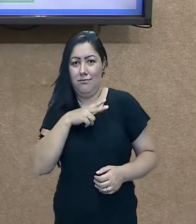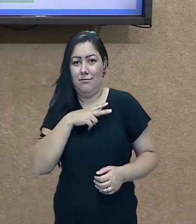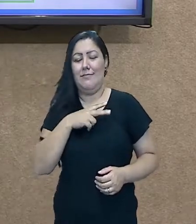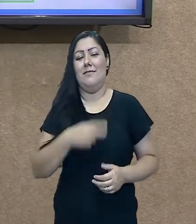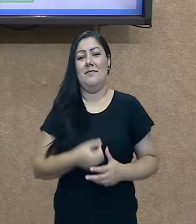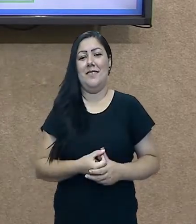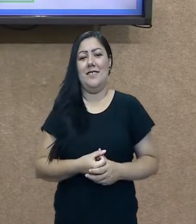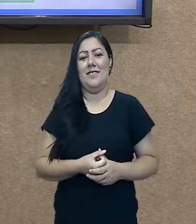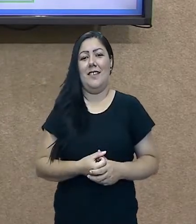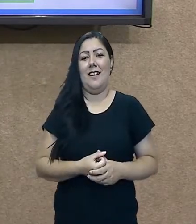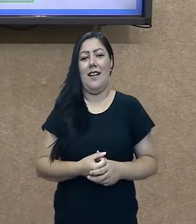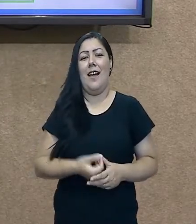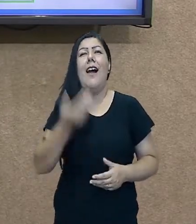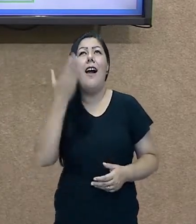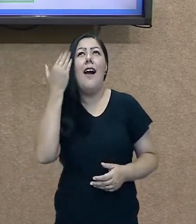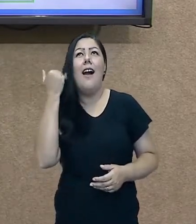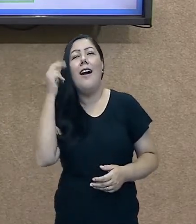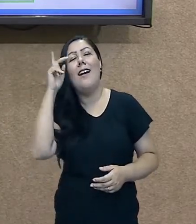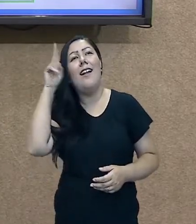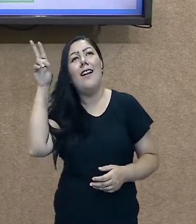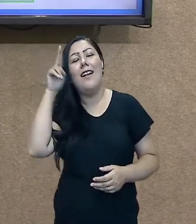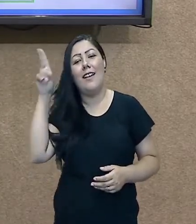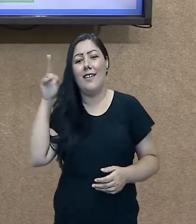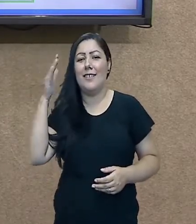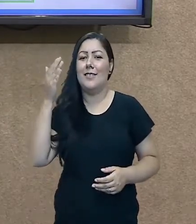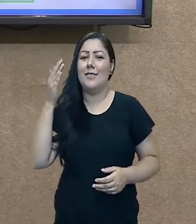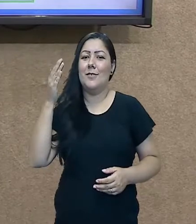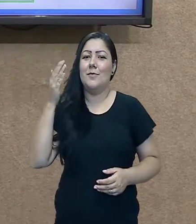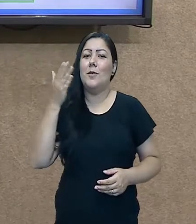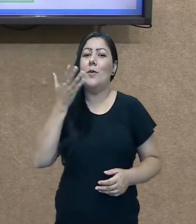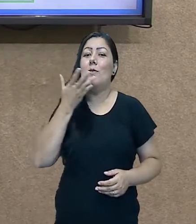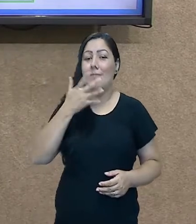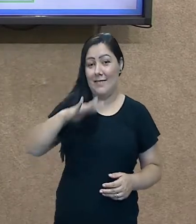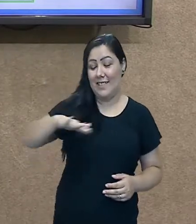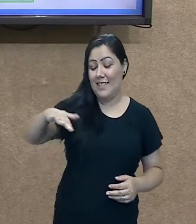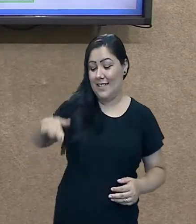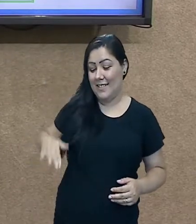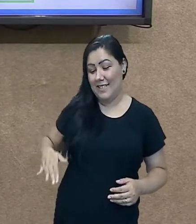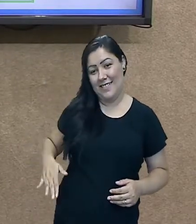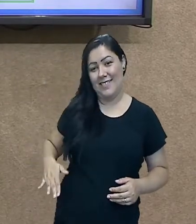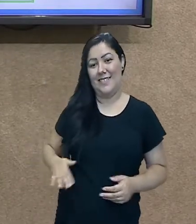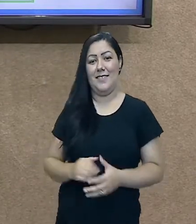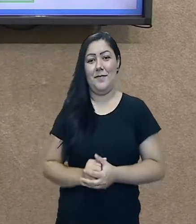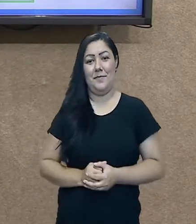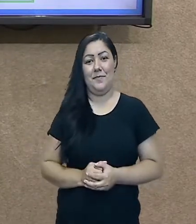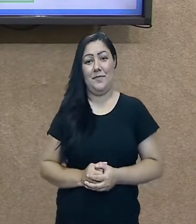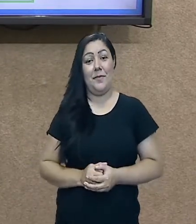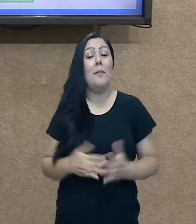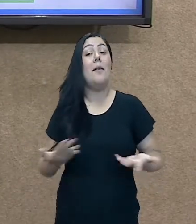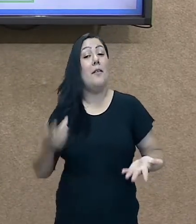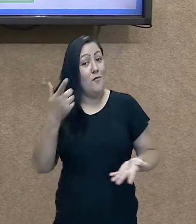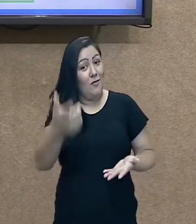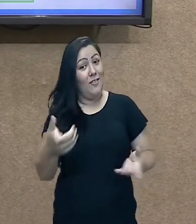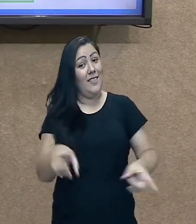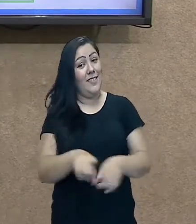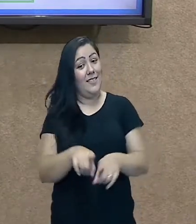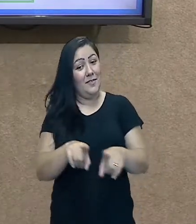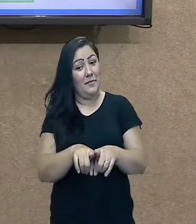remete à infância. Mas você pode ter outras lembranças que lhes são trazidas